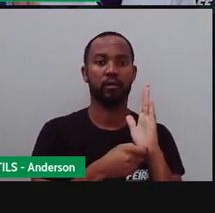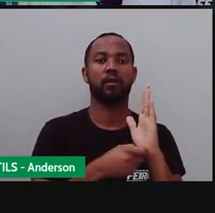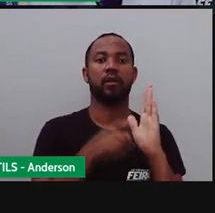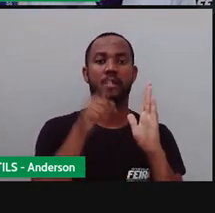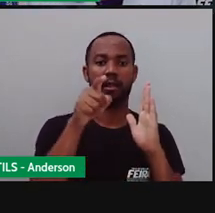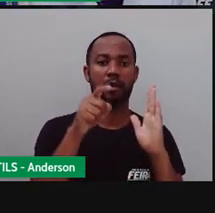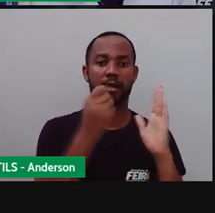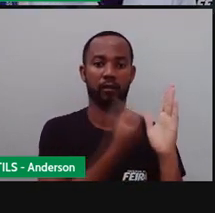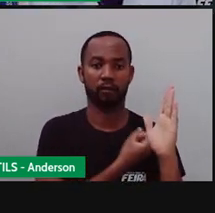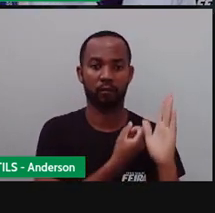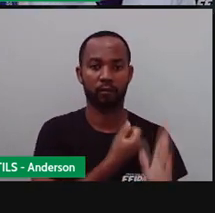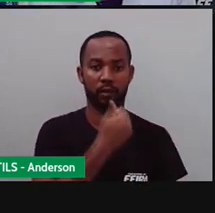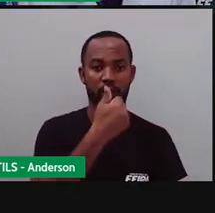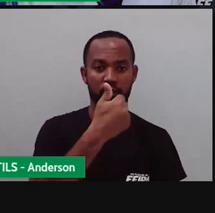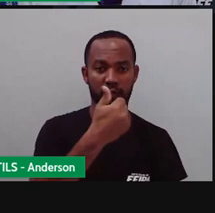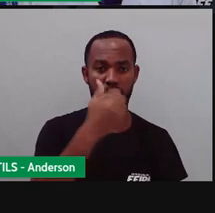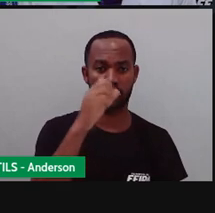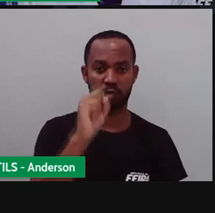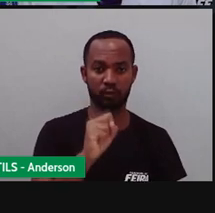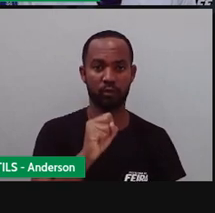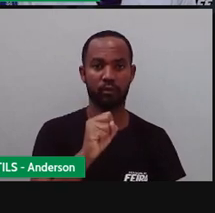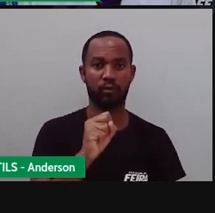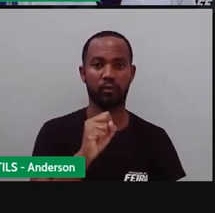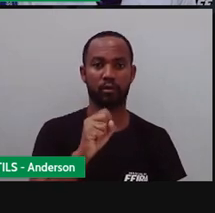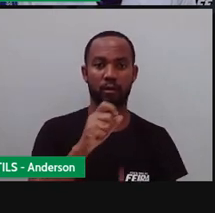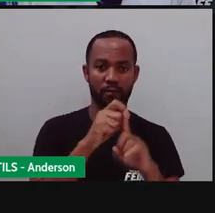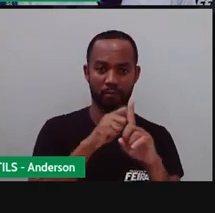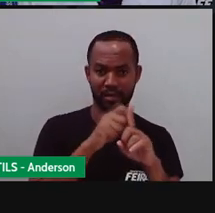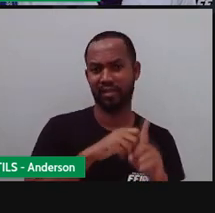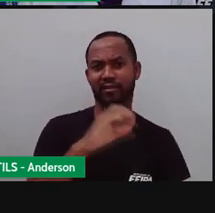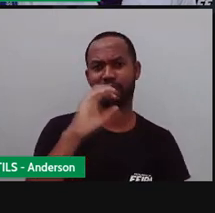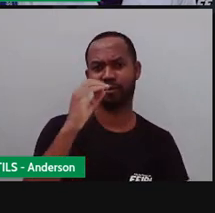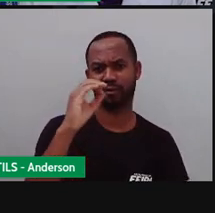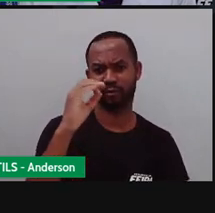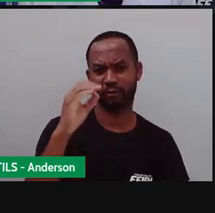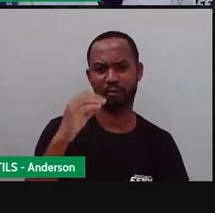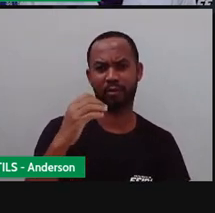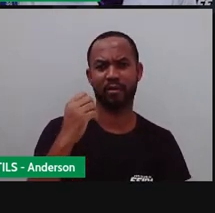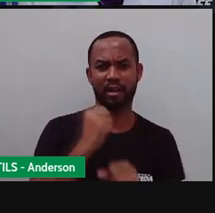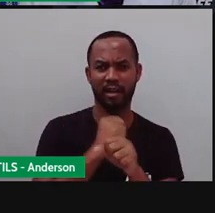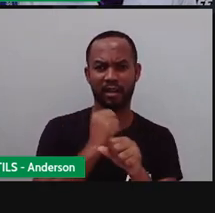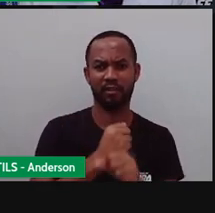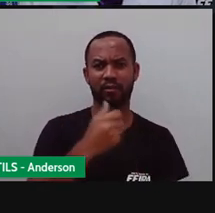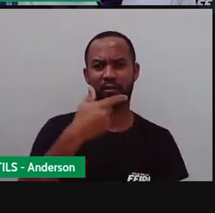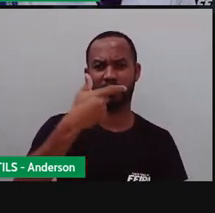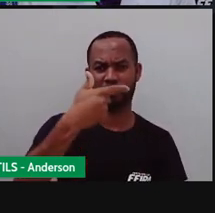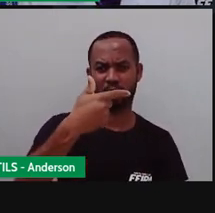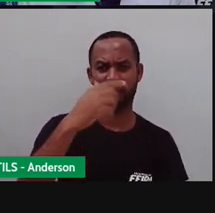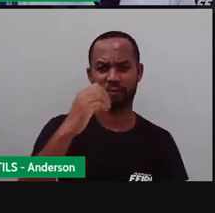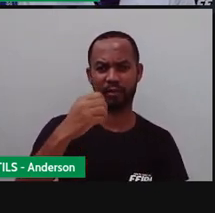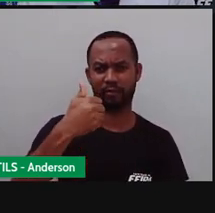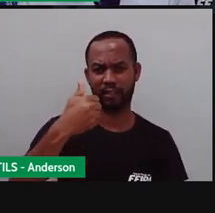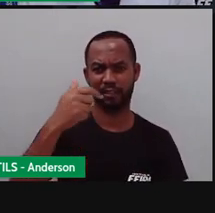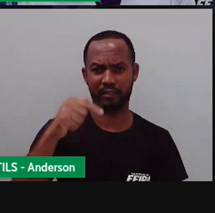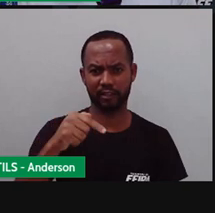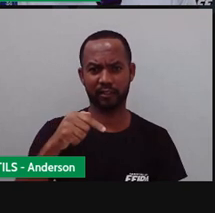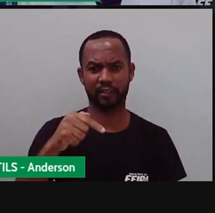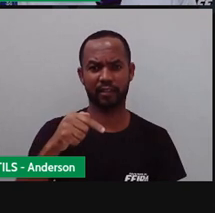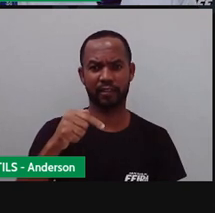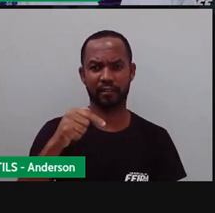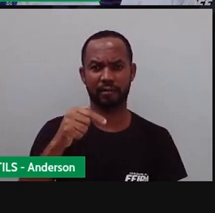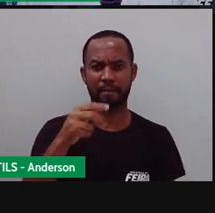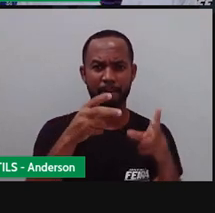que foi liderado pelo pesquisador, Caspar Halma, observou uma diminuição de 82 insetos para cada 100 capturados,